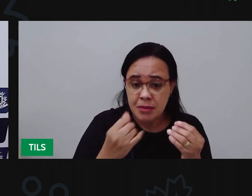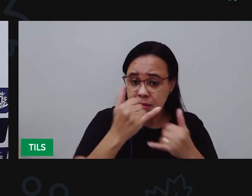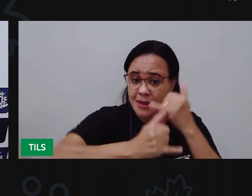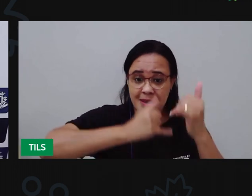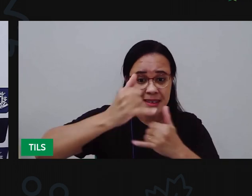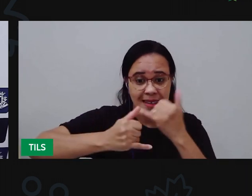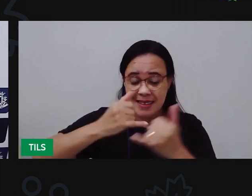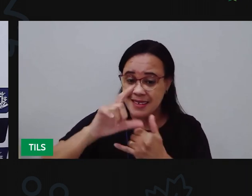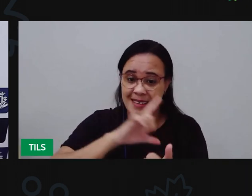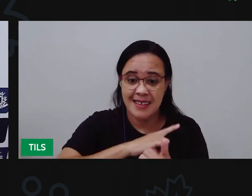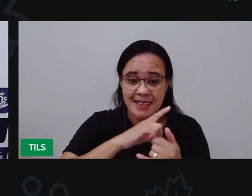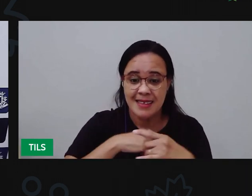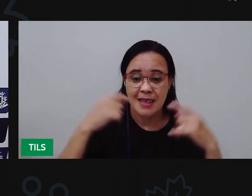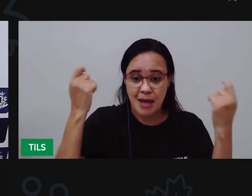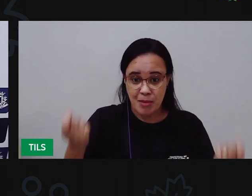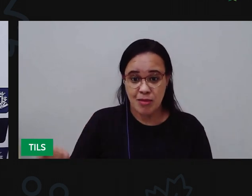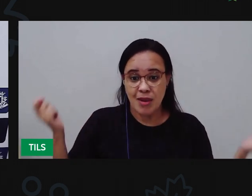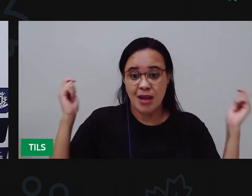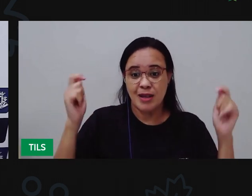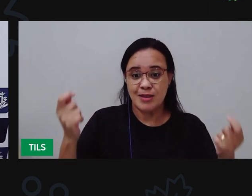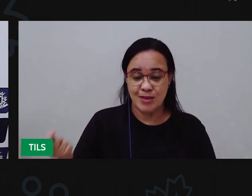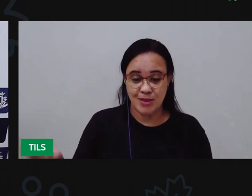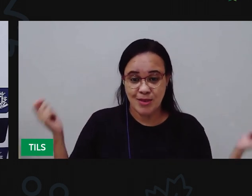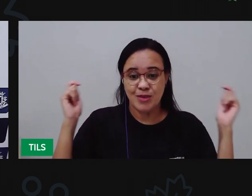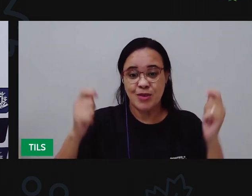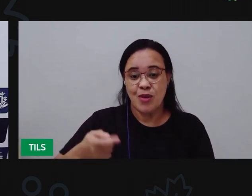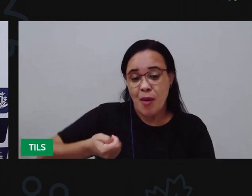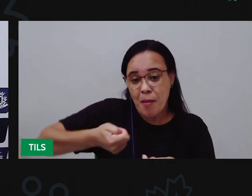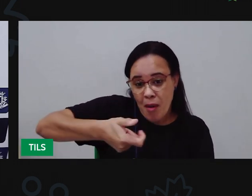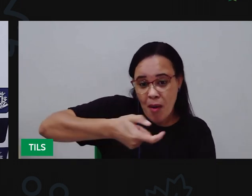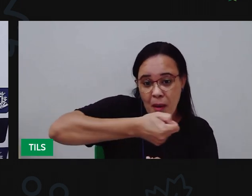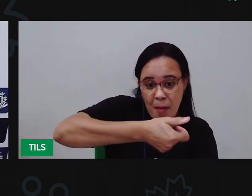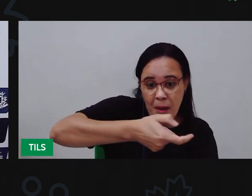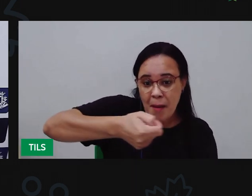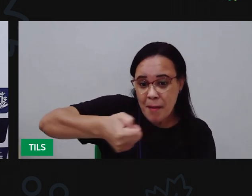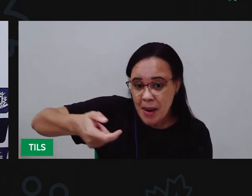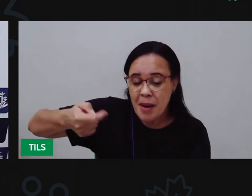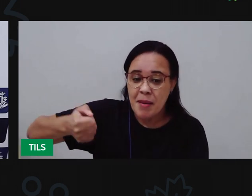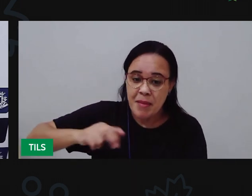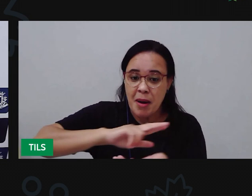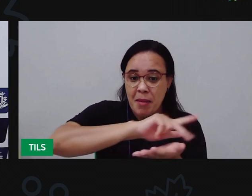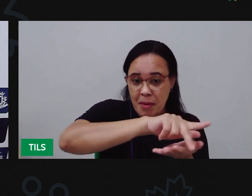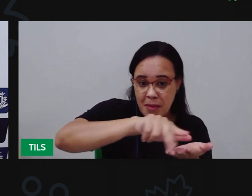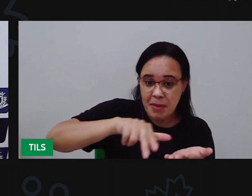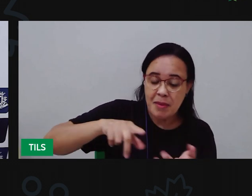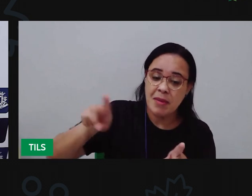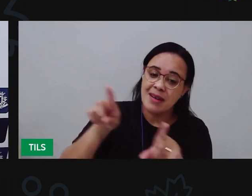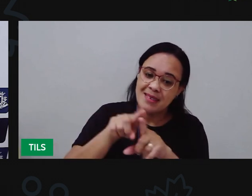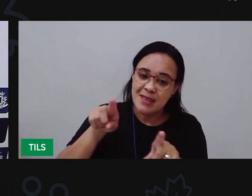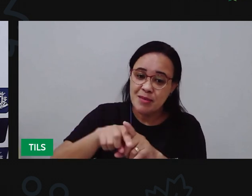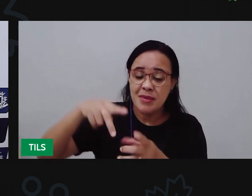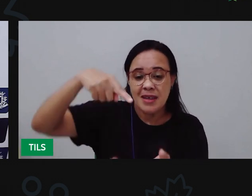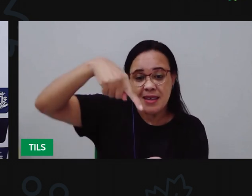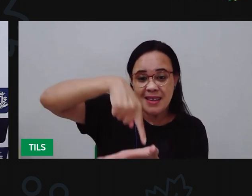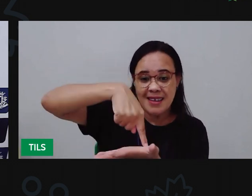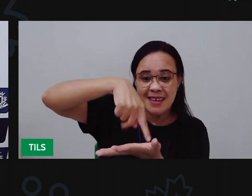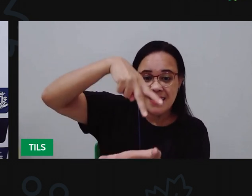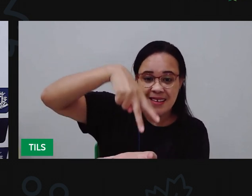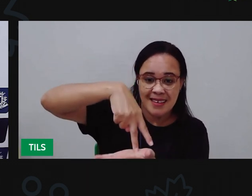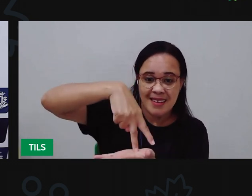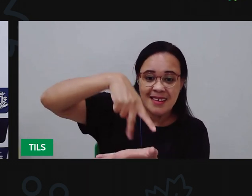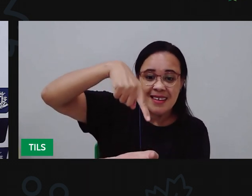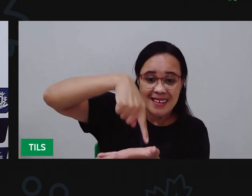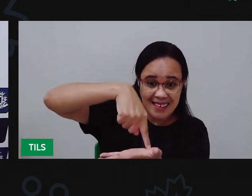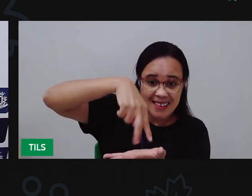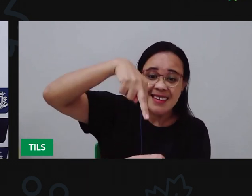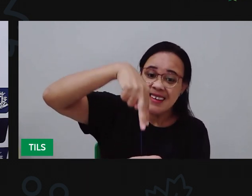Bola de gude Ciranda Passa anel E a amarelinha Aprendemos a